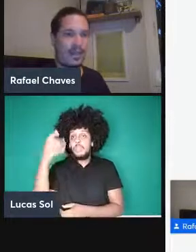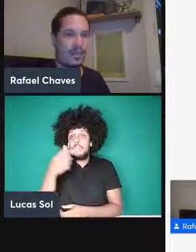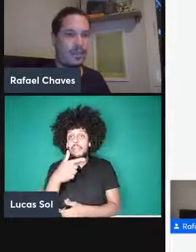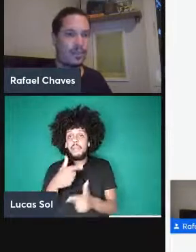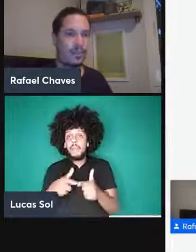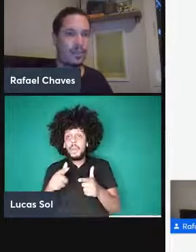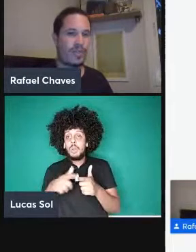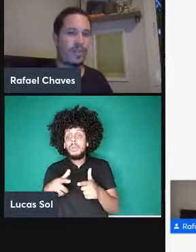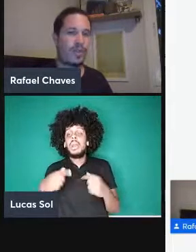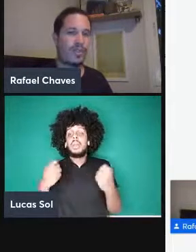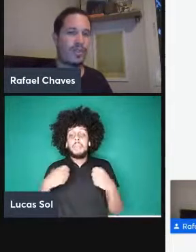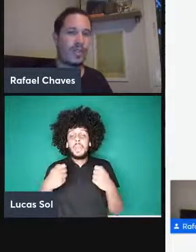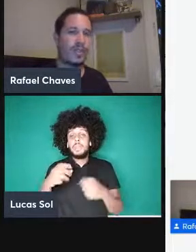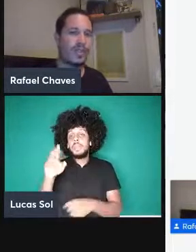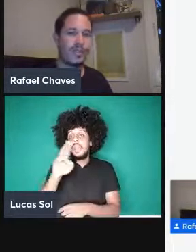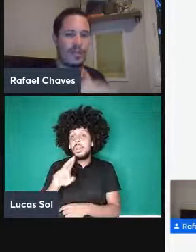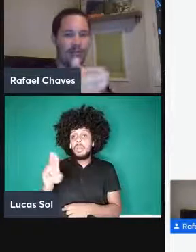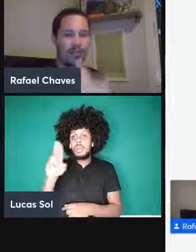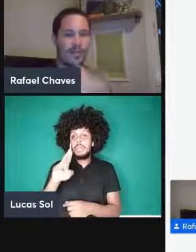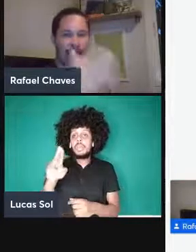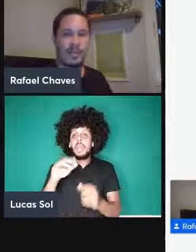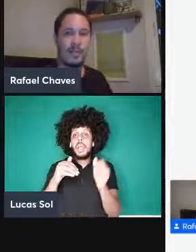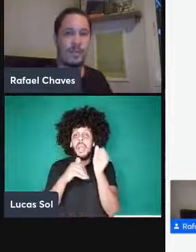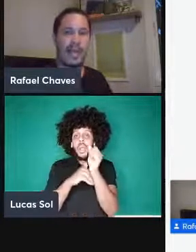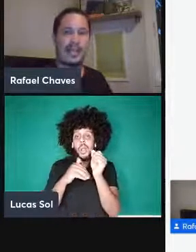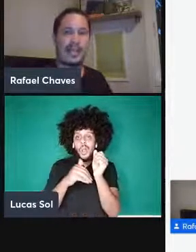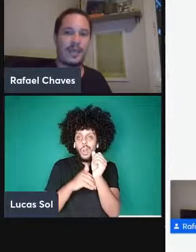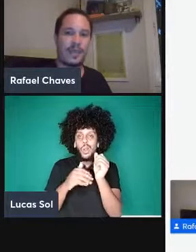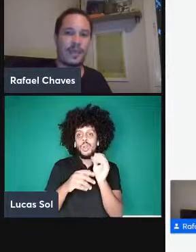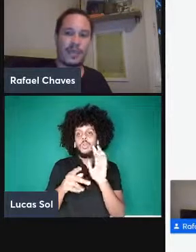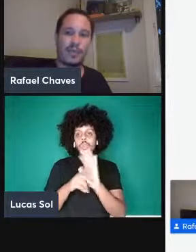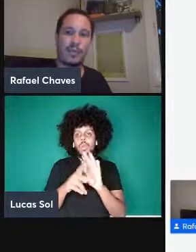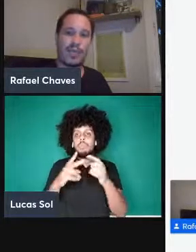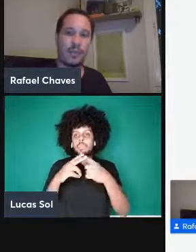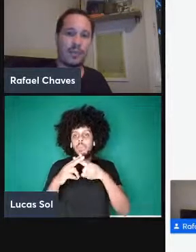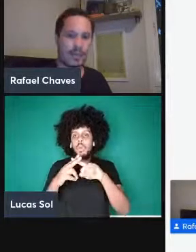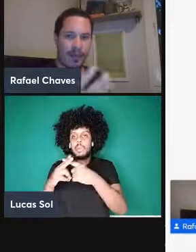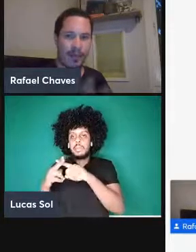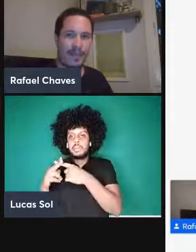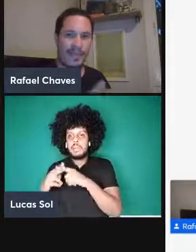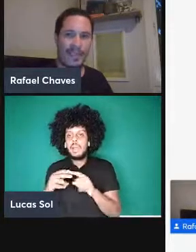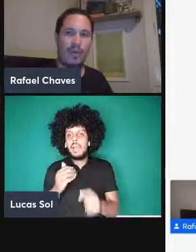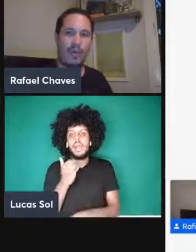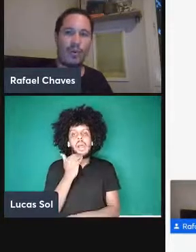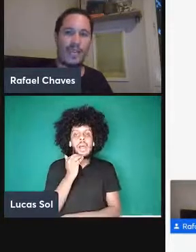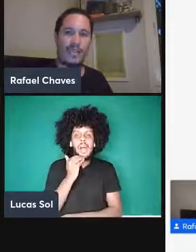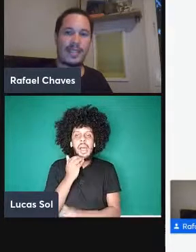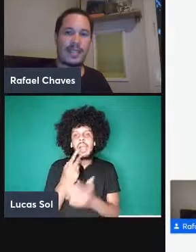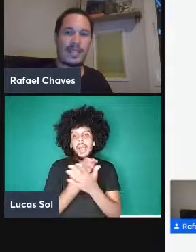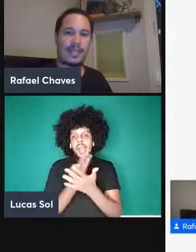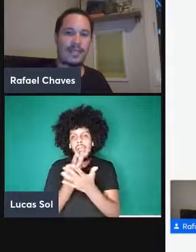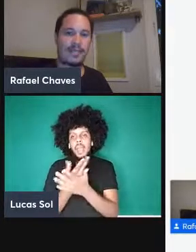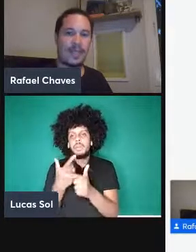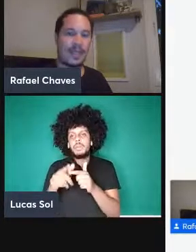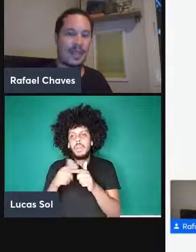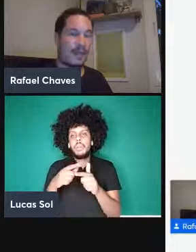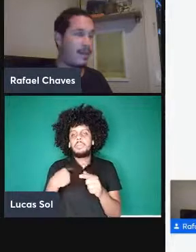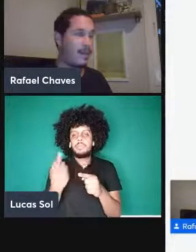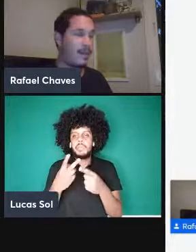usar códigos de correção de erros que eu tive que pular aqui para ficar dentro do tempo mas que ao longo aí da